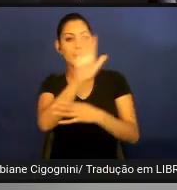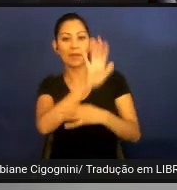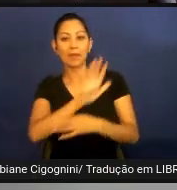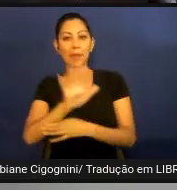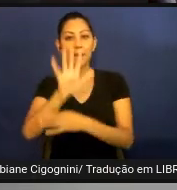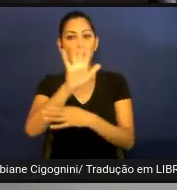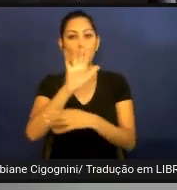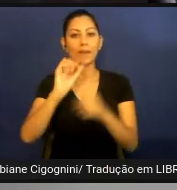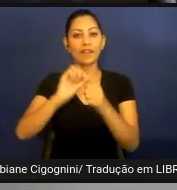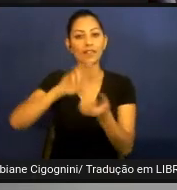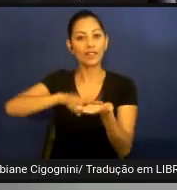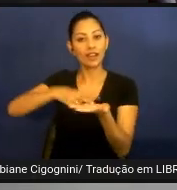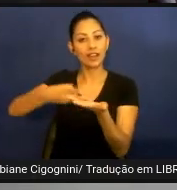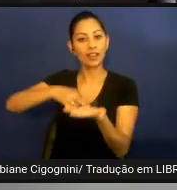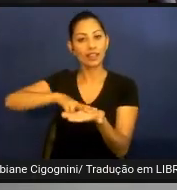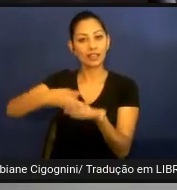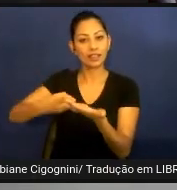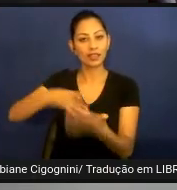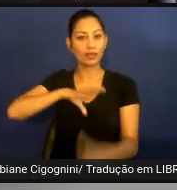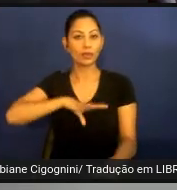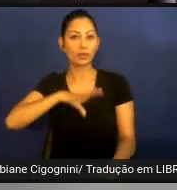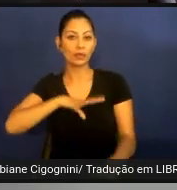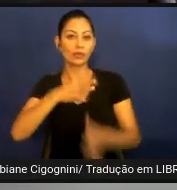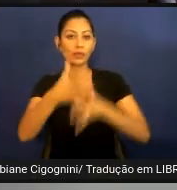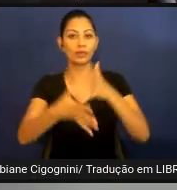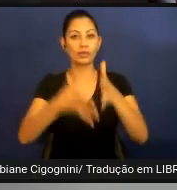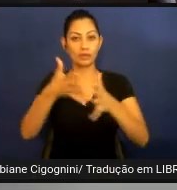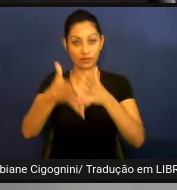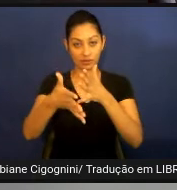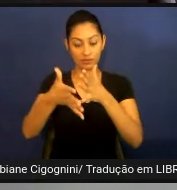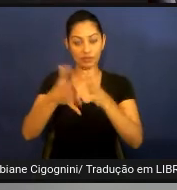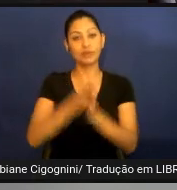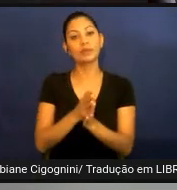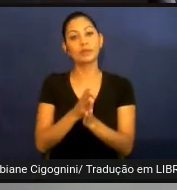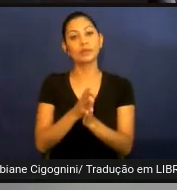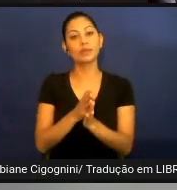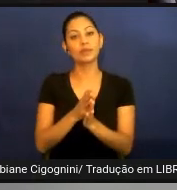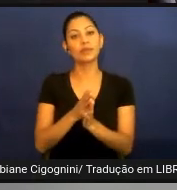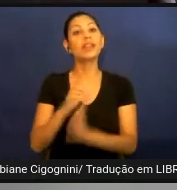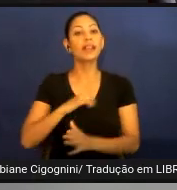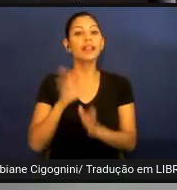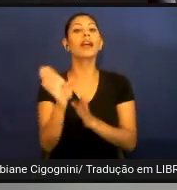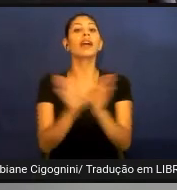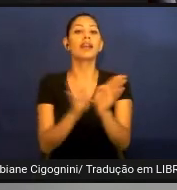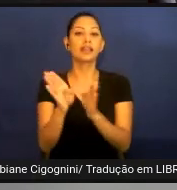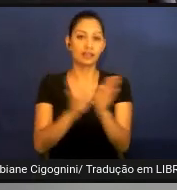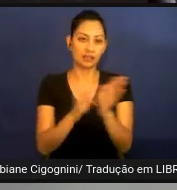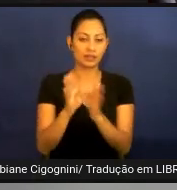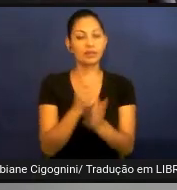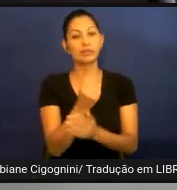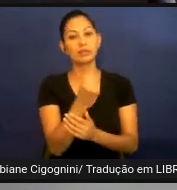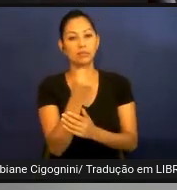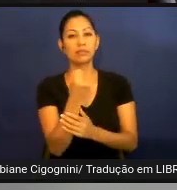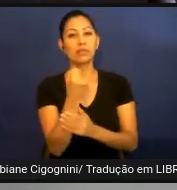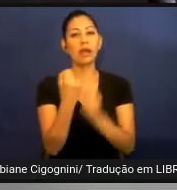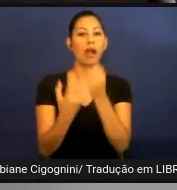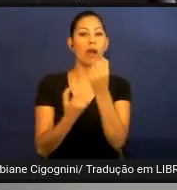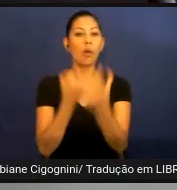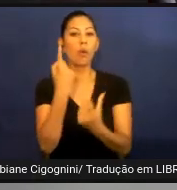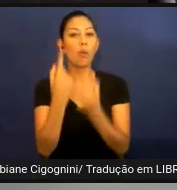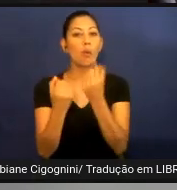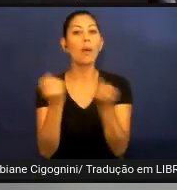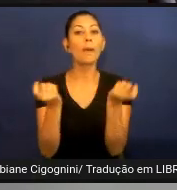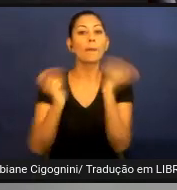traduções do português para Libras. Ele conta com algumas partes de acessibilidade, como, por exemplo, você pode falar o que